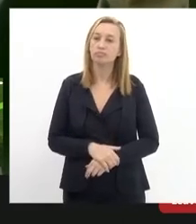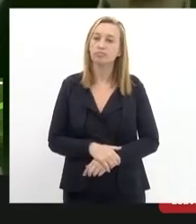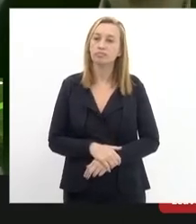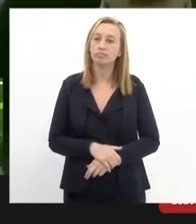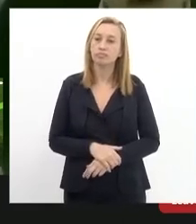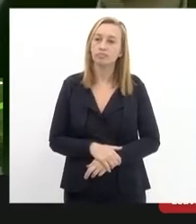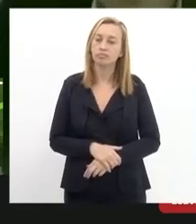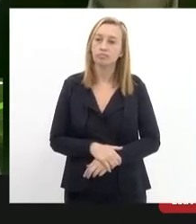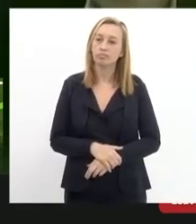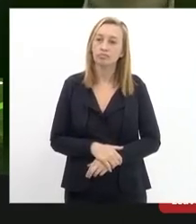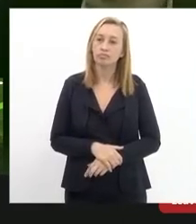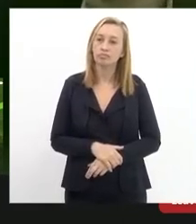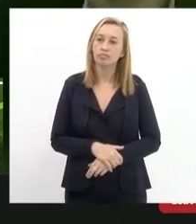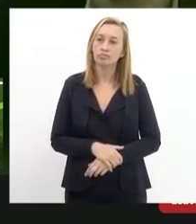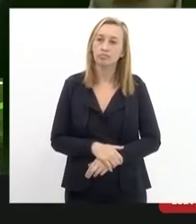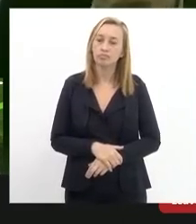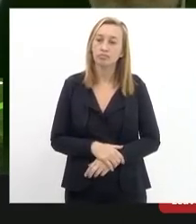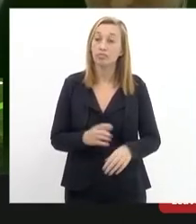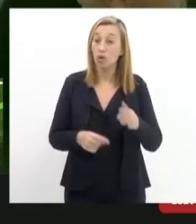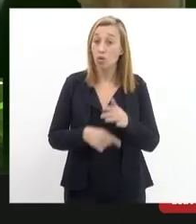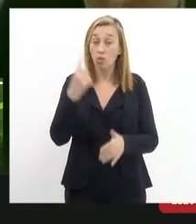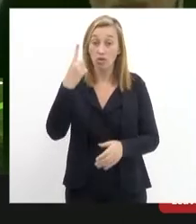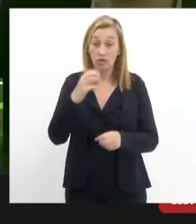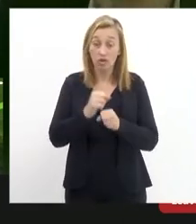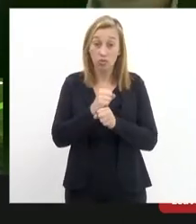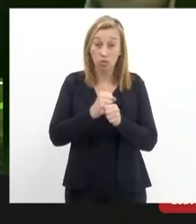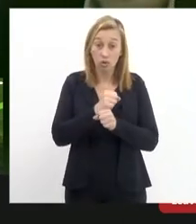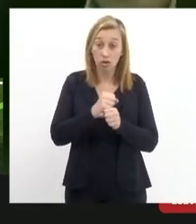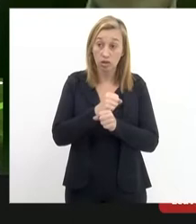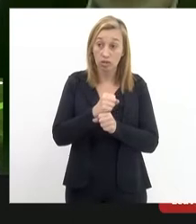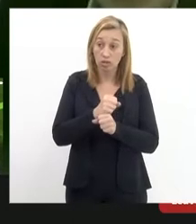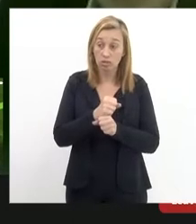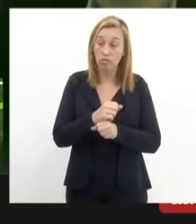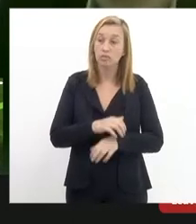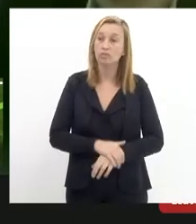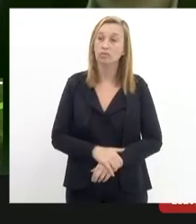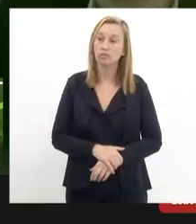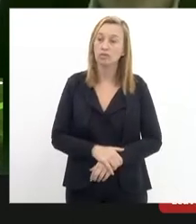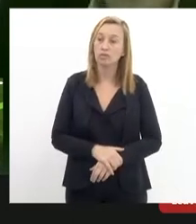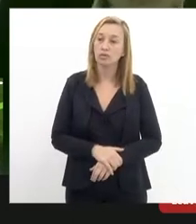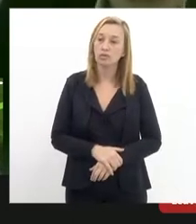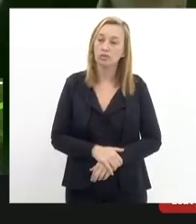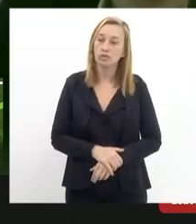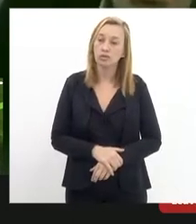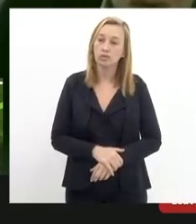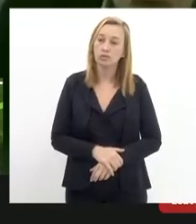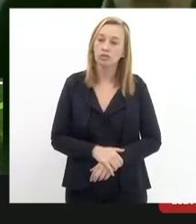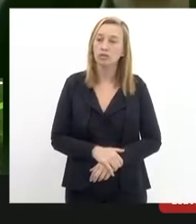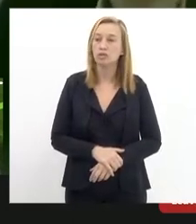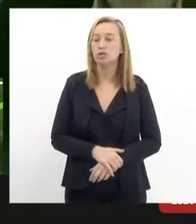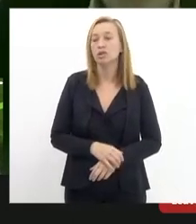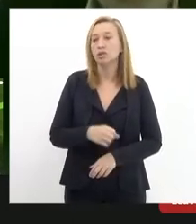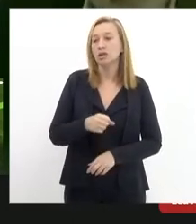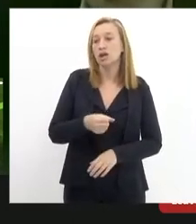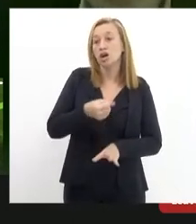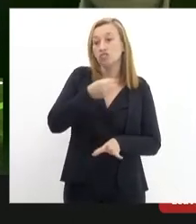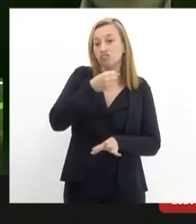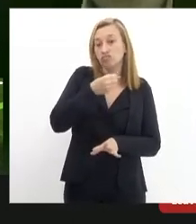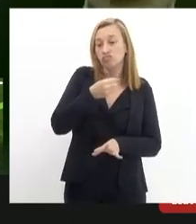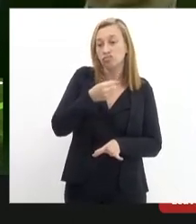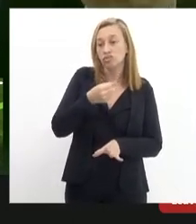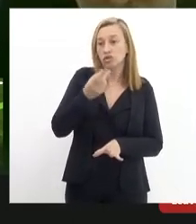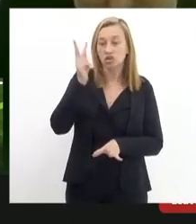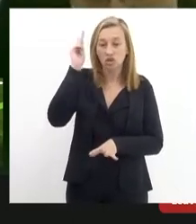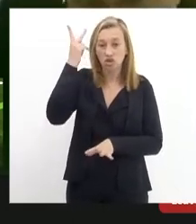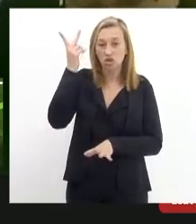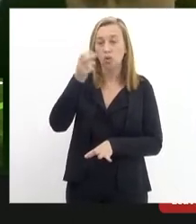empresa em Portugal que uma vez por ano ela conserva lá o seu equipamento antigo histórico e uma vez por ano